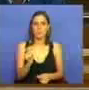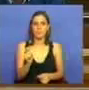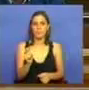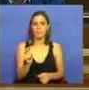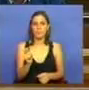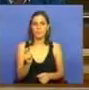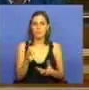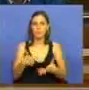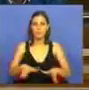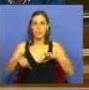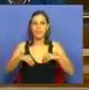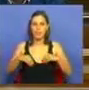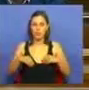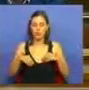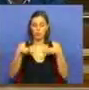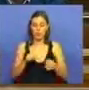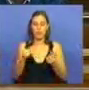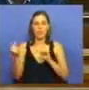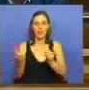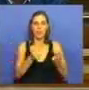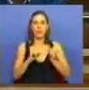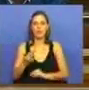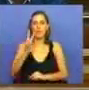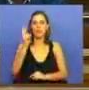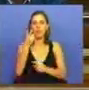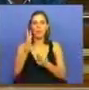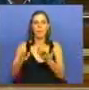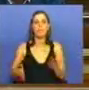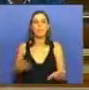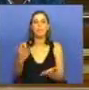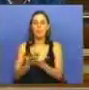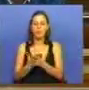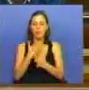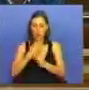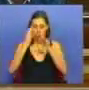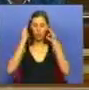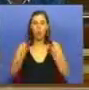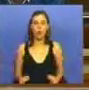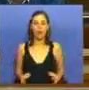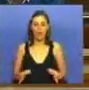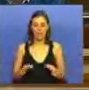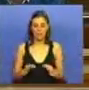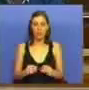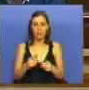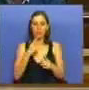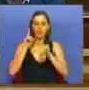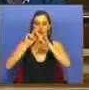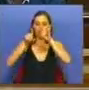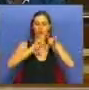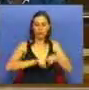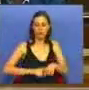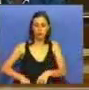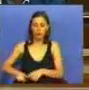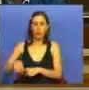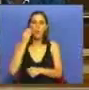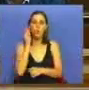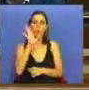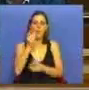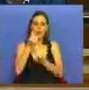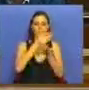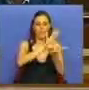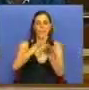assume, neste debate, duas propostas muito concretas, no sentido de diversificar as fontes de